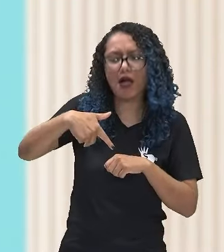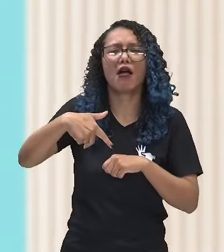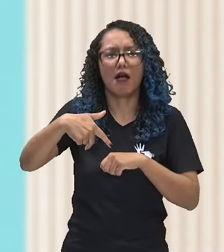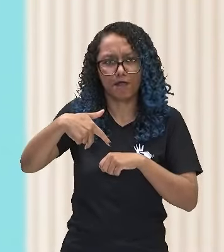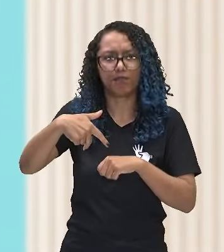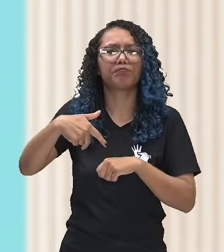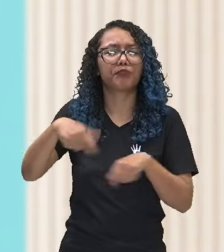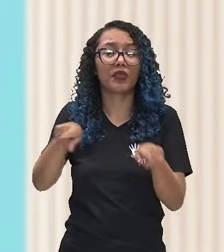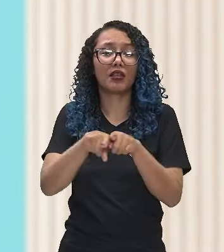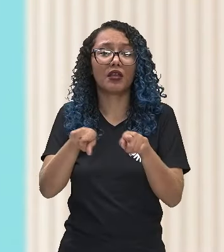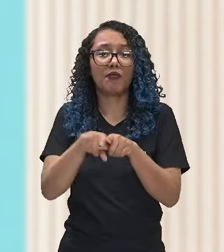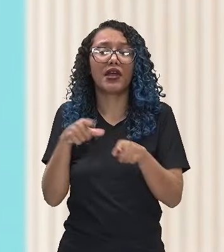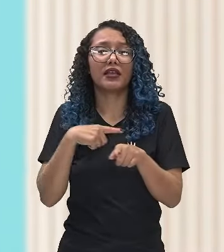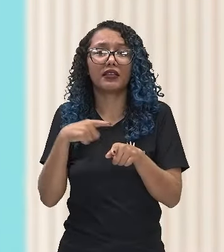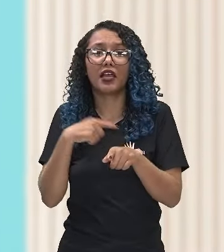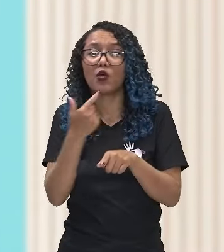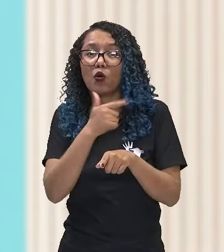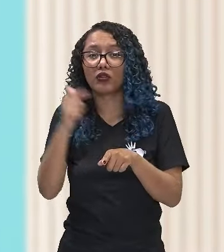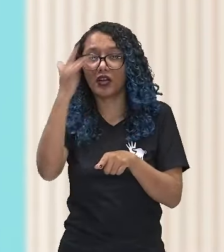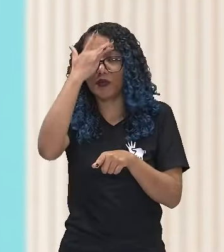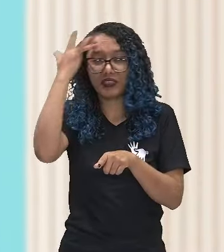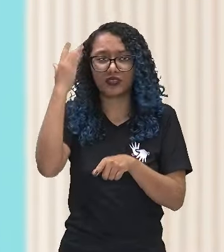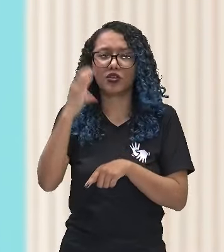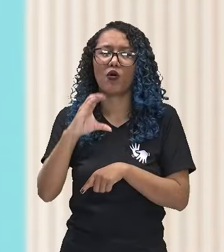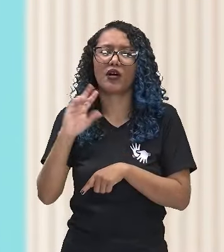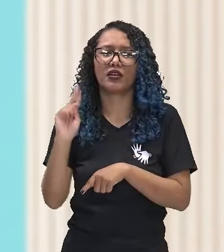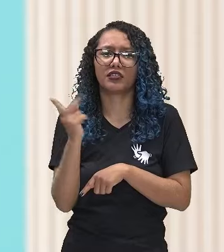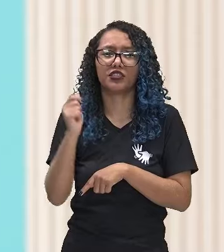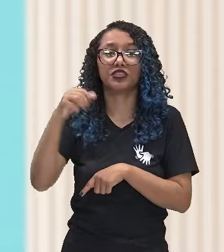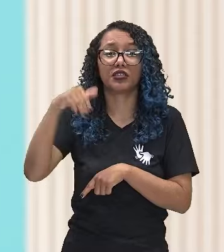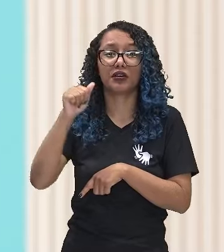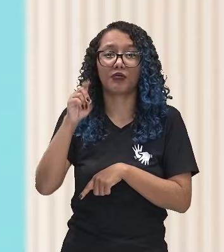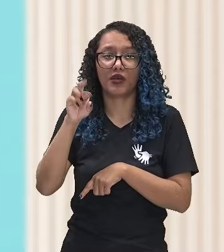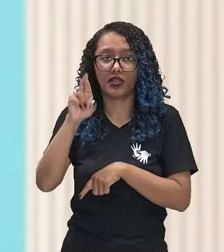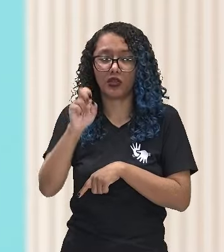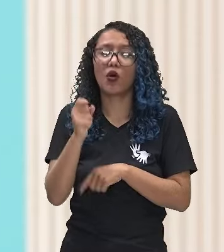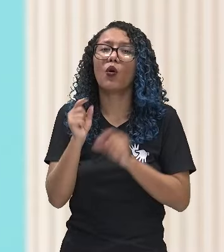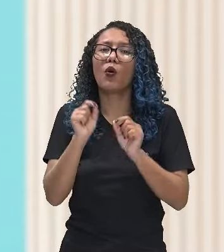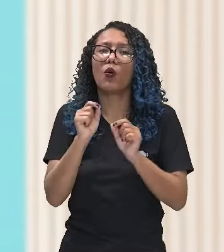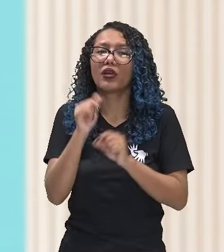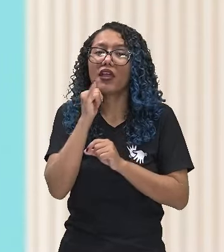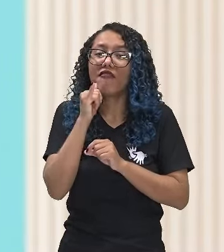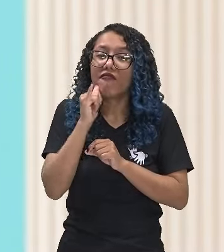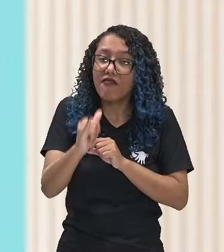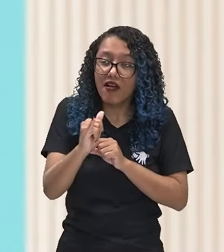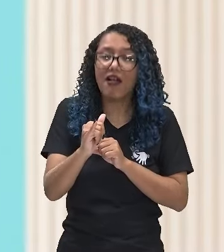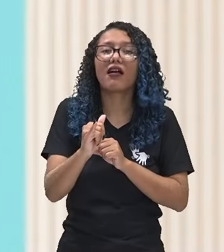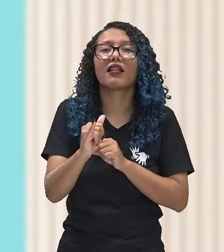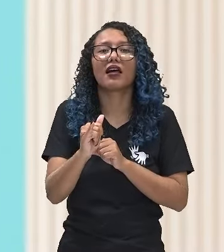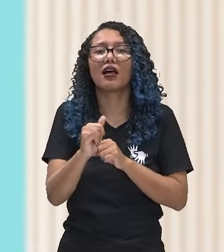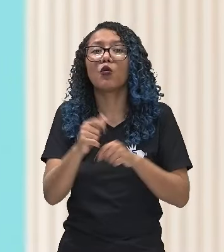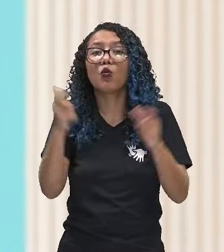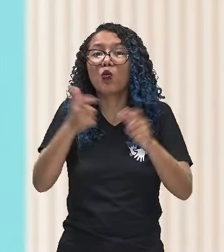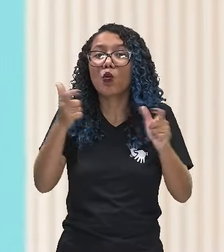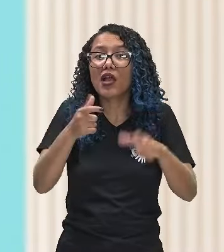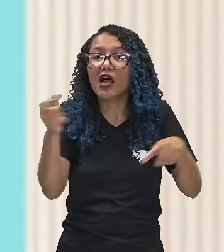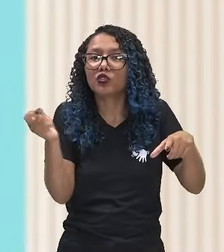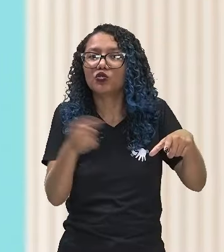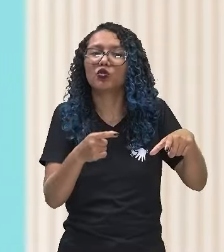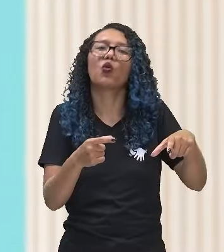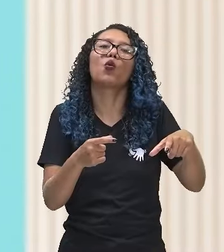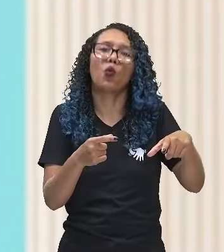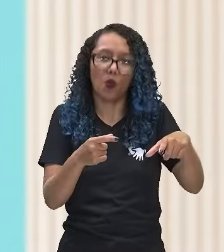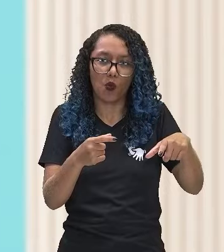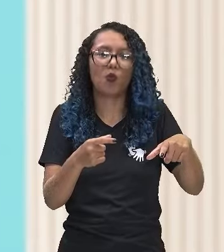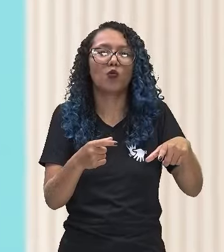gol, existe um chamador da equipe que indica para eles qual a direção eles devem chutar para o gol. Já o futebol